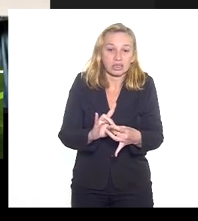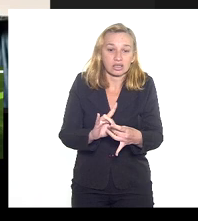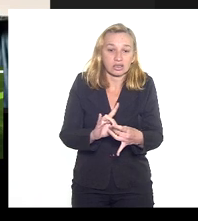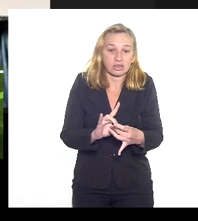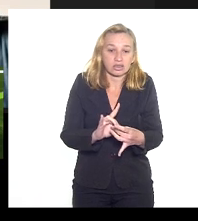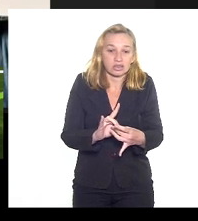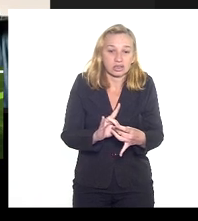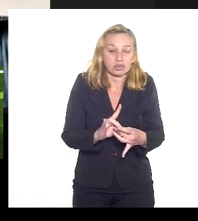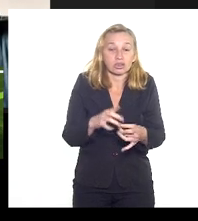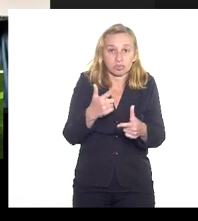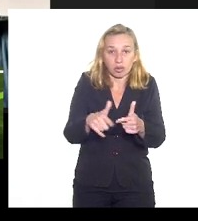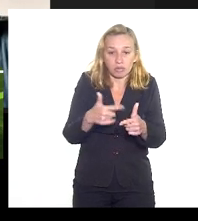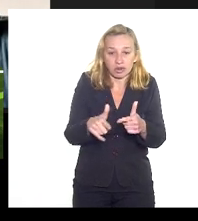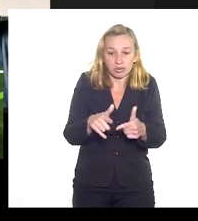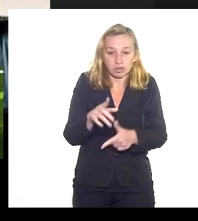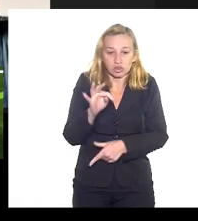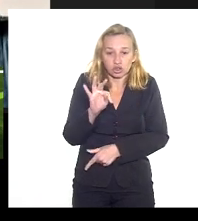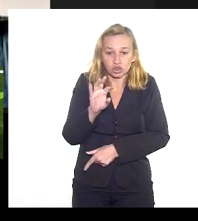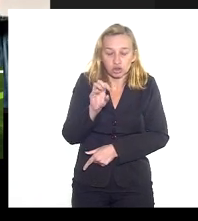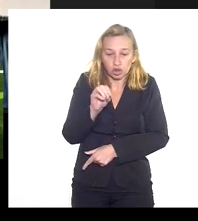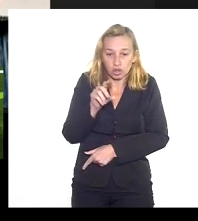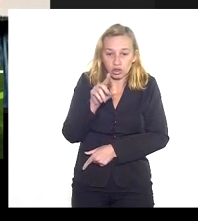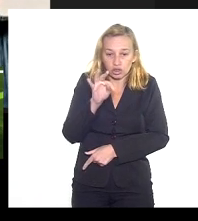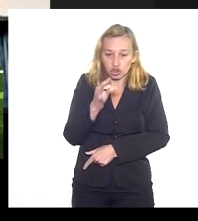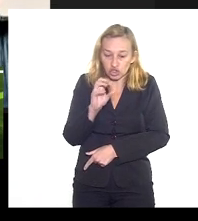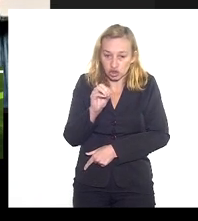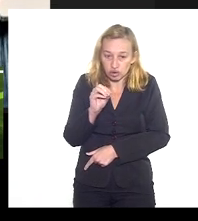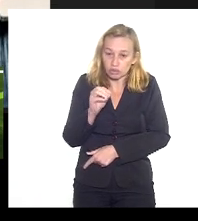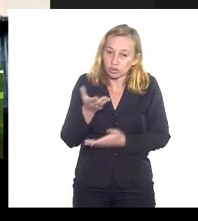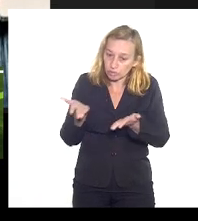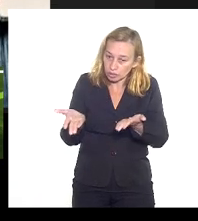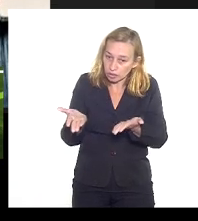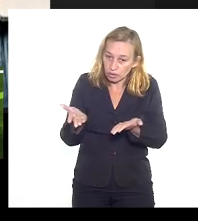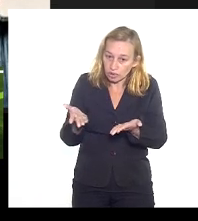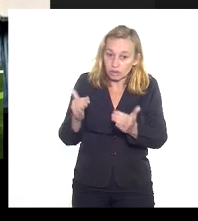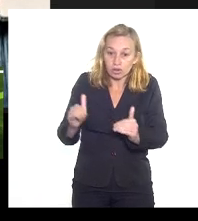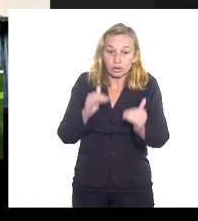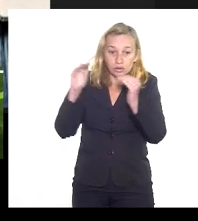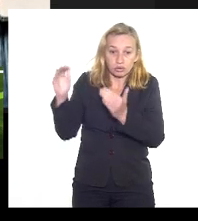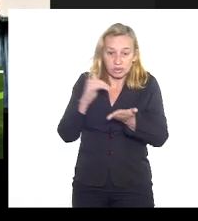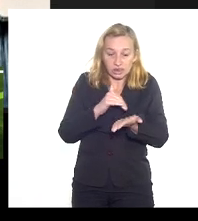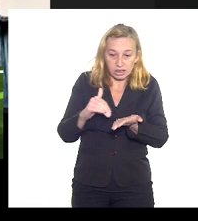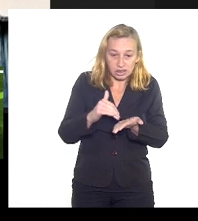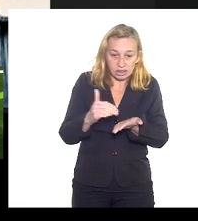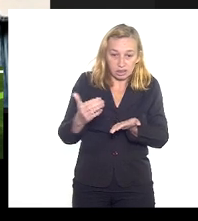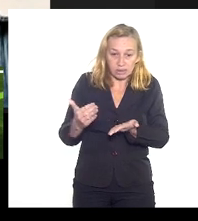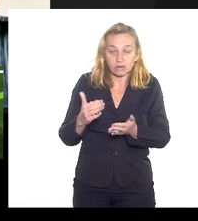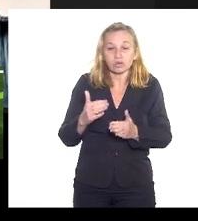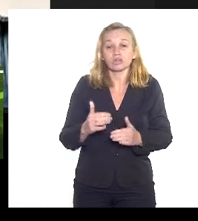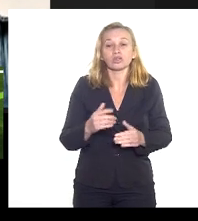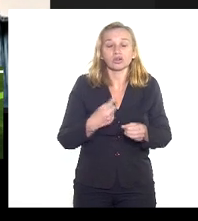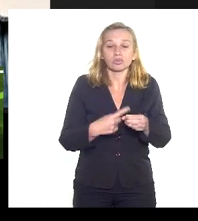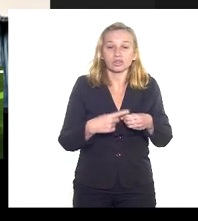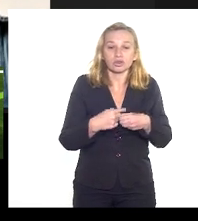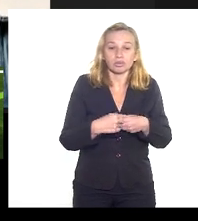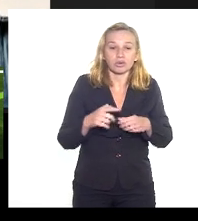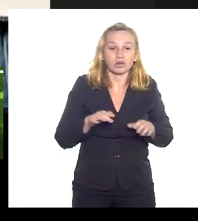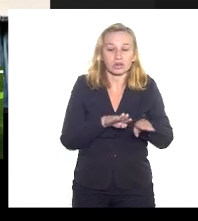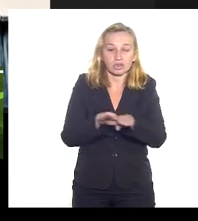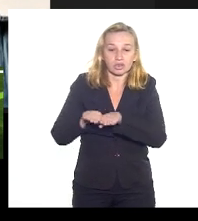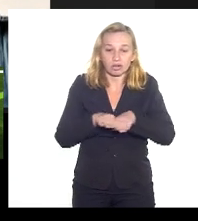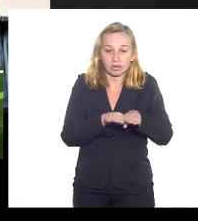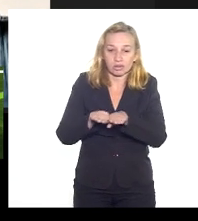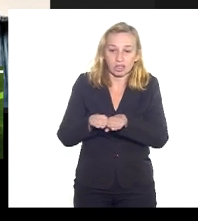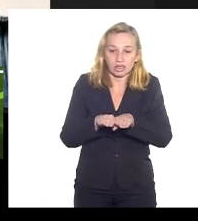problema. Totinho, por favor, nosso queridíssimo subsecretário de Municipal de Igualdade Racial e